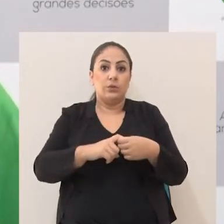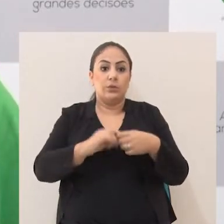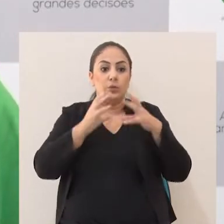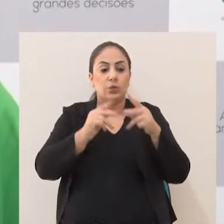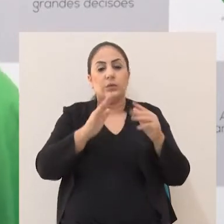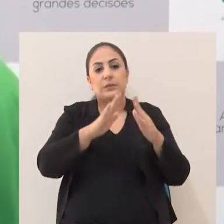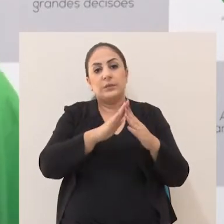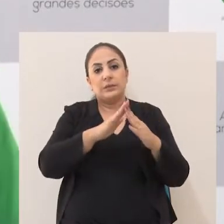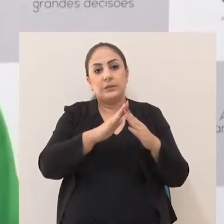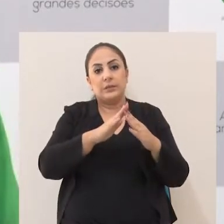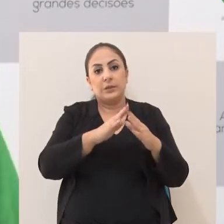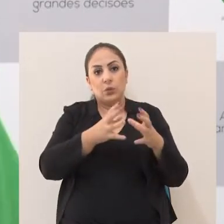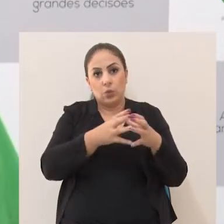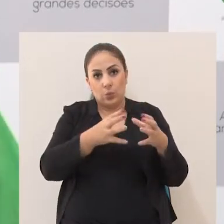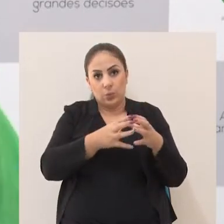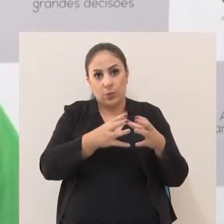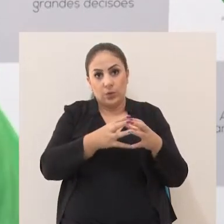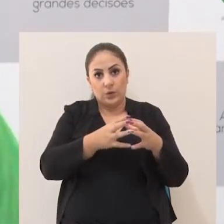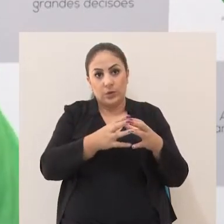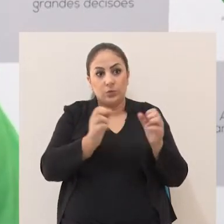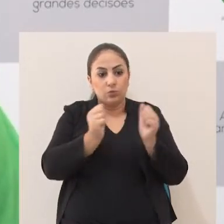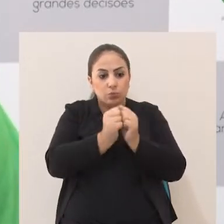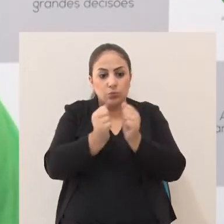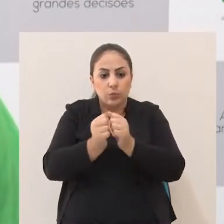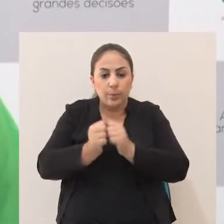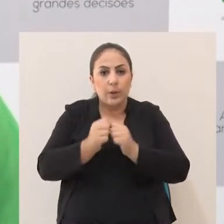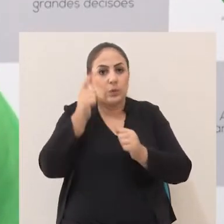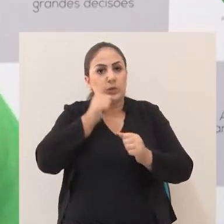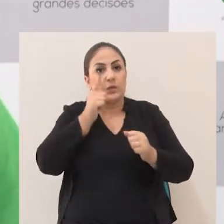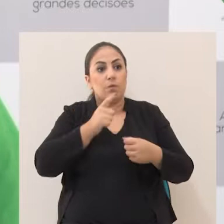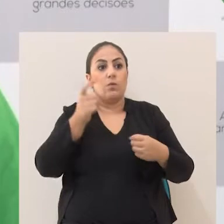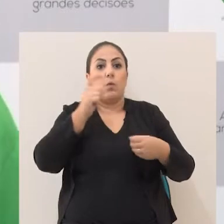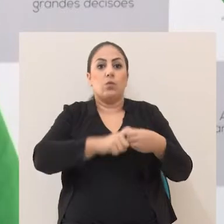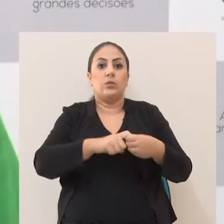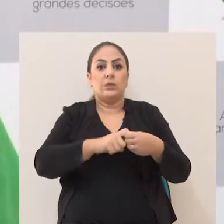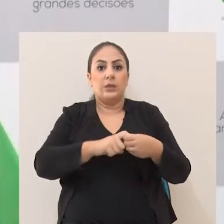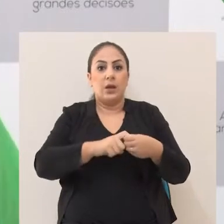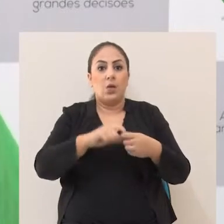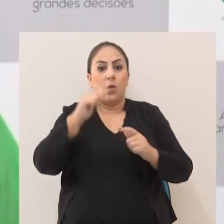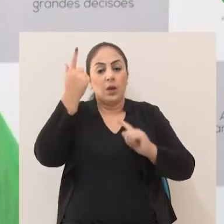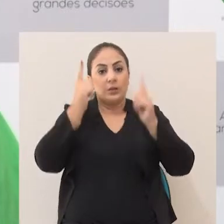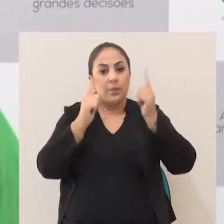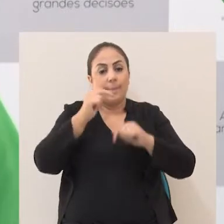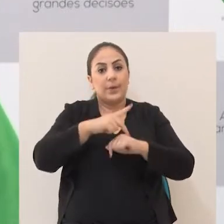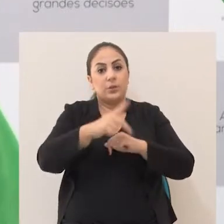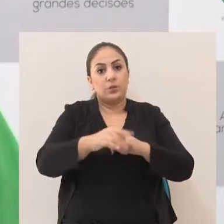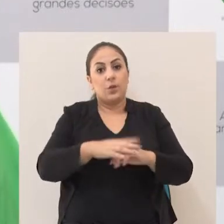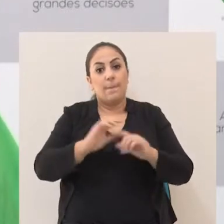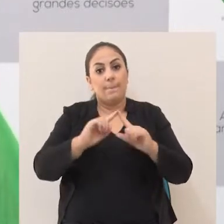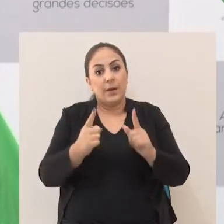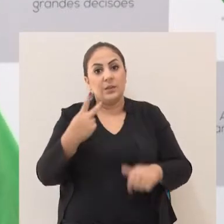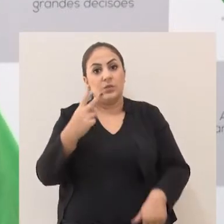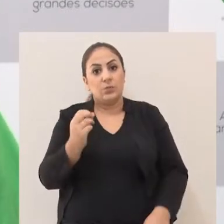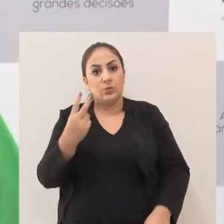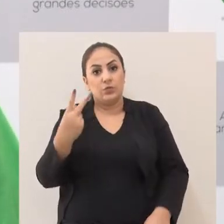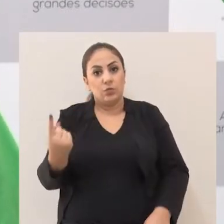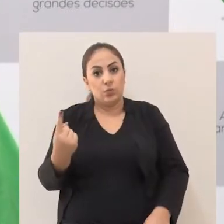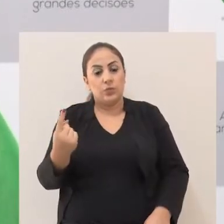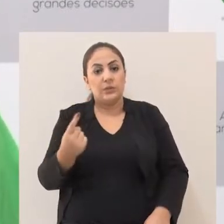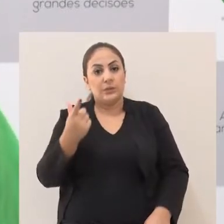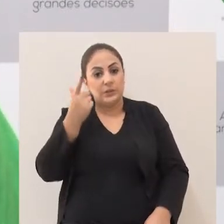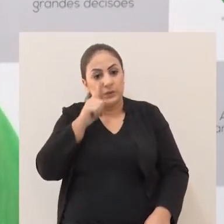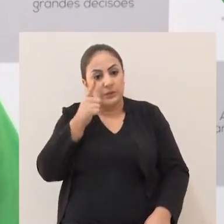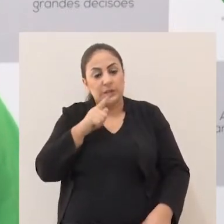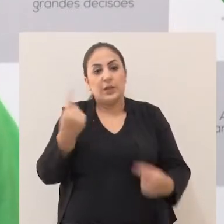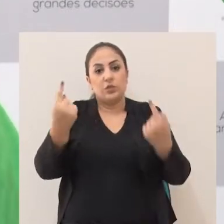Todas as escolas se reuniram para voltar o Carnaval em Passo Fundo. Então o projeto é, para 2021, ter um Carnaval, uma disputa,